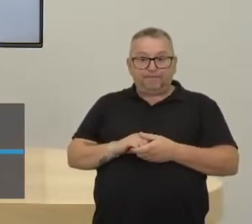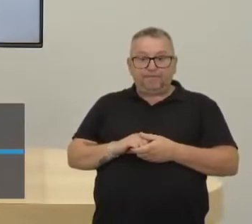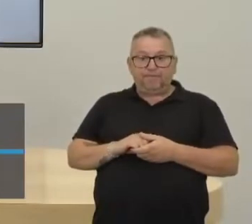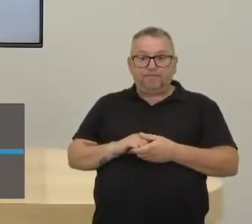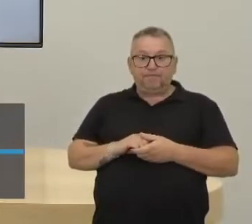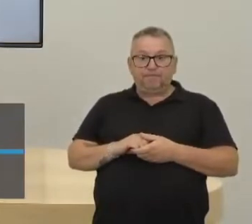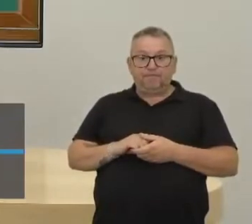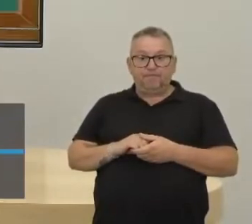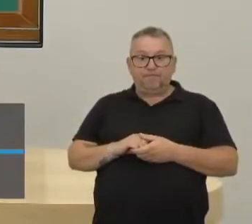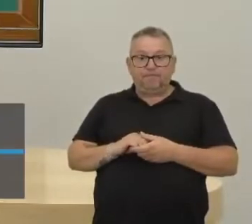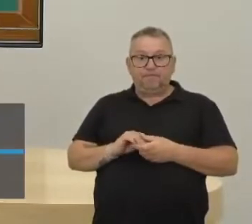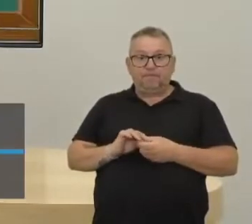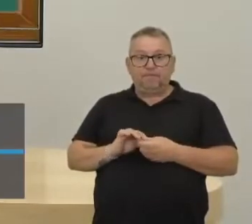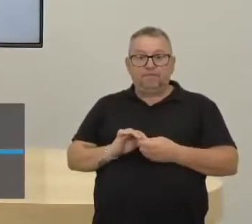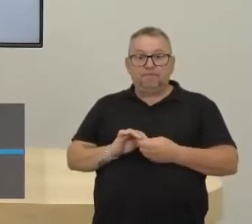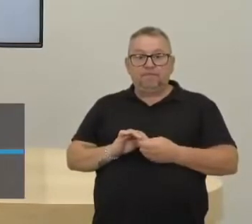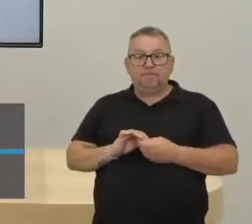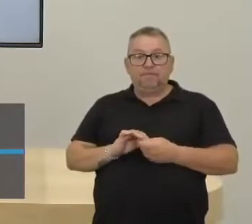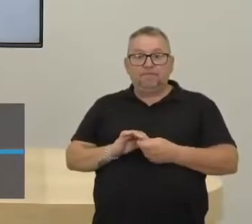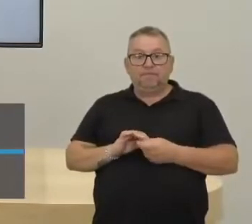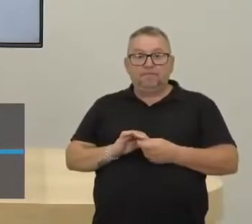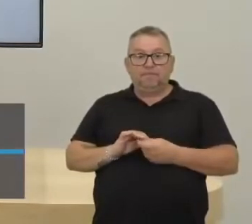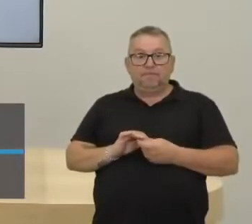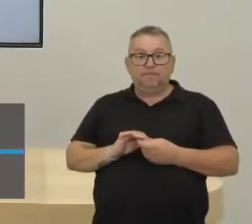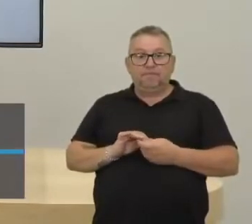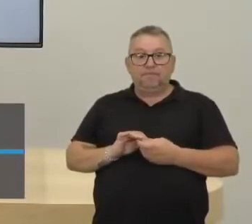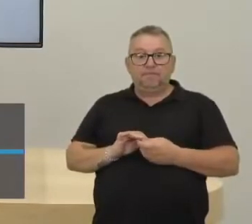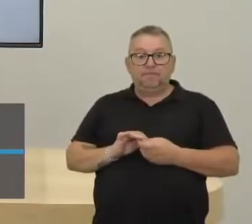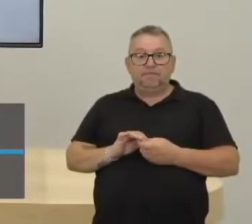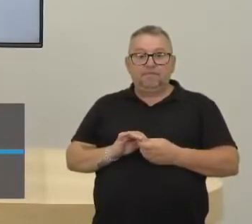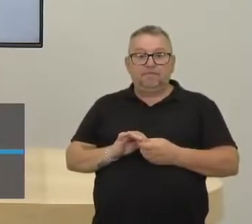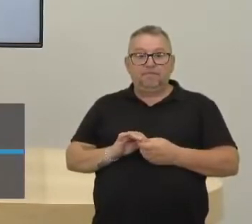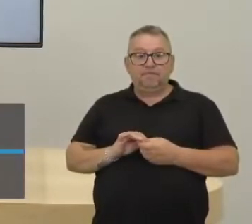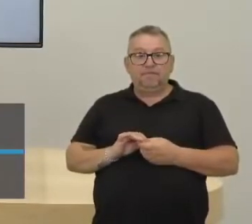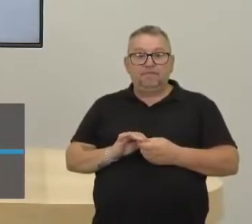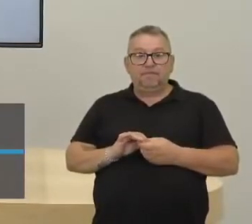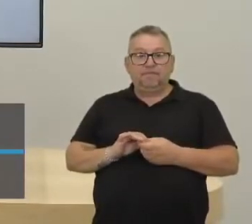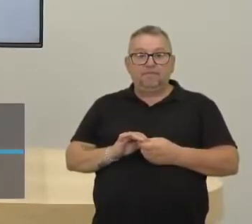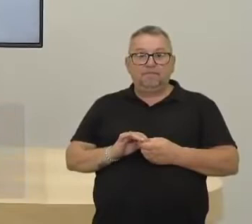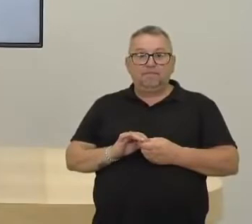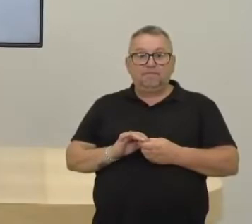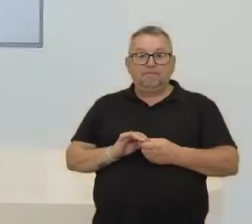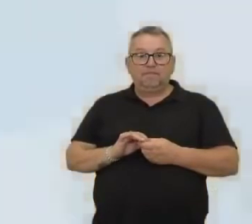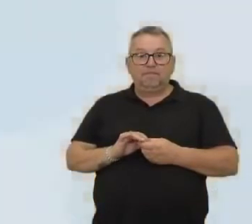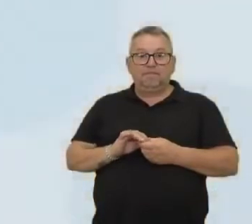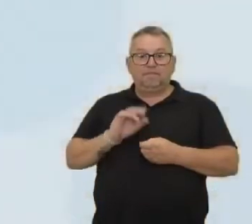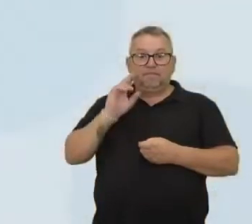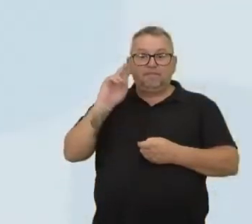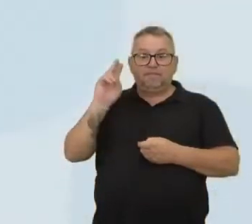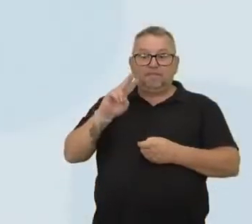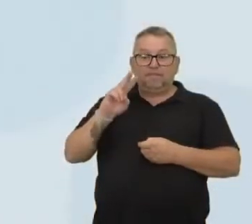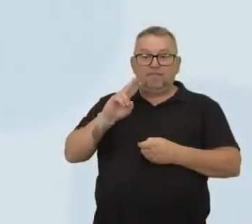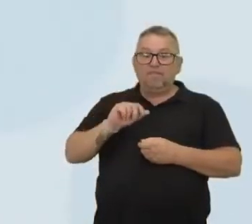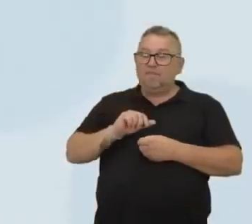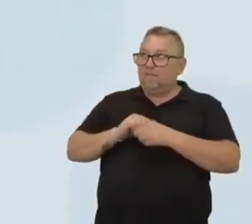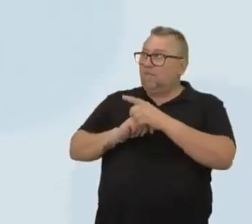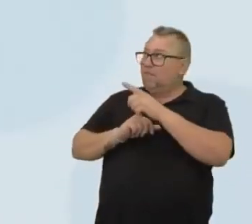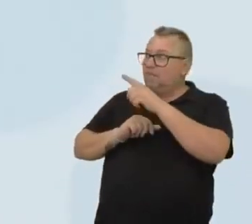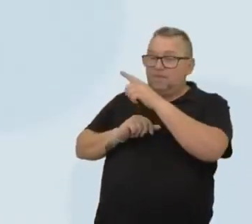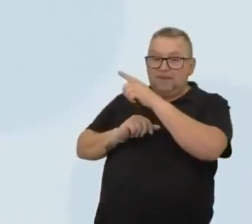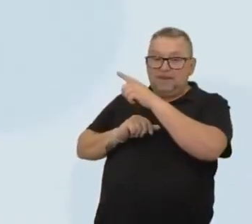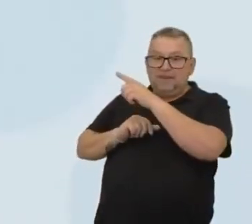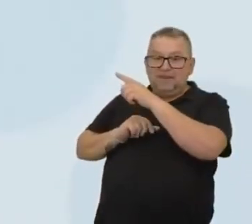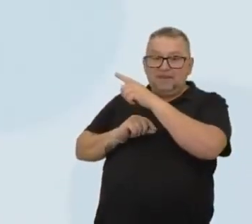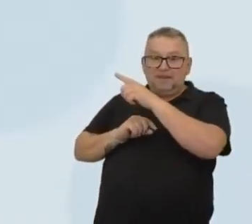também. Quer ver? Eu vou colocar aqui para vocês, ó. Dá uma olhadinha aí na tela. Nós estamos agora